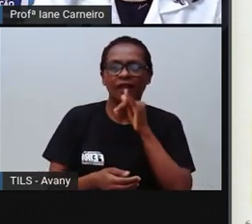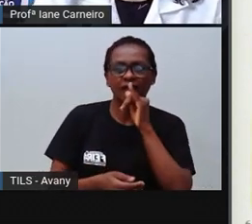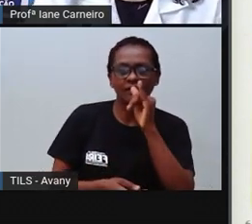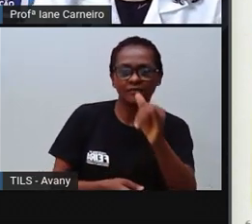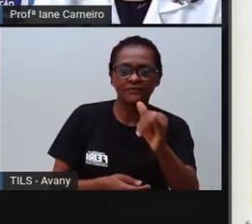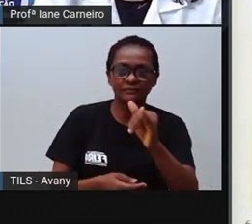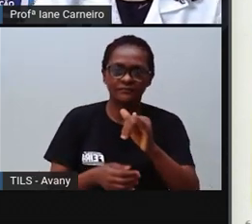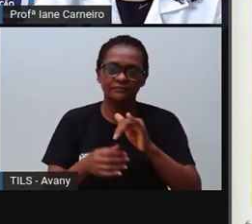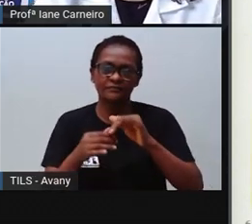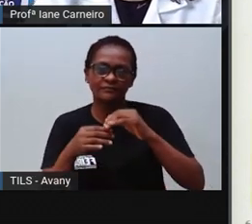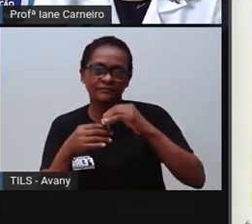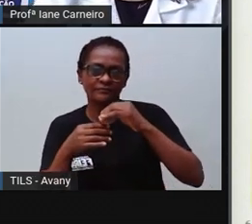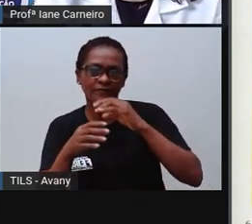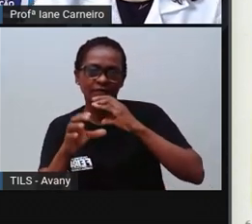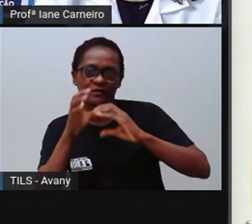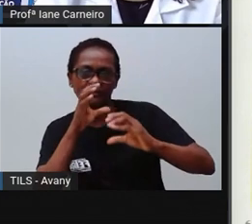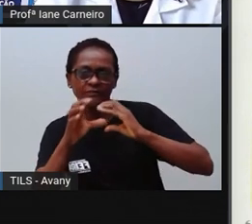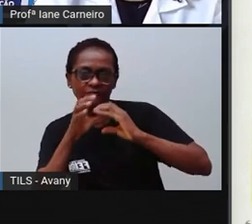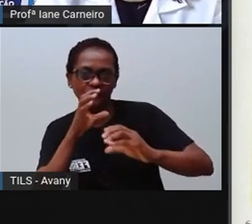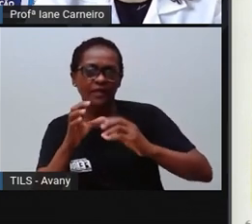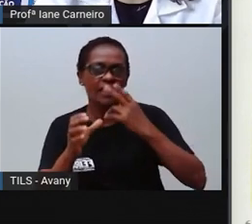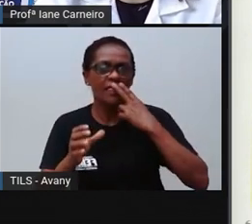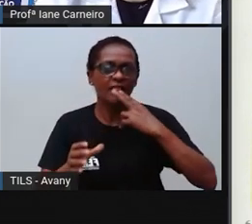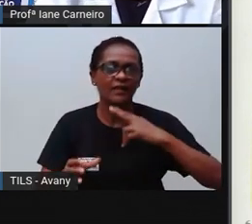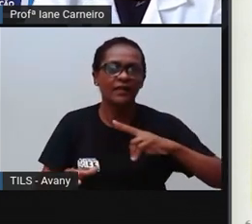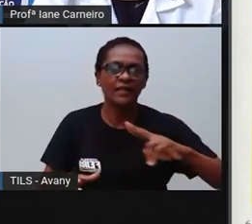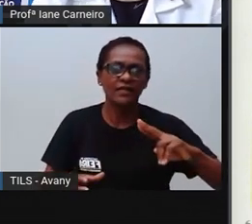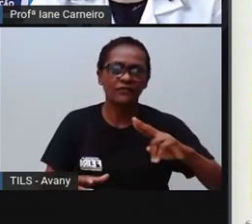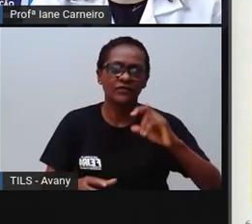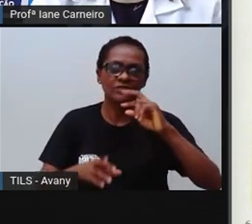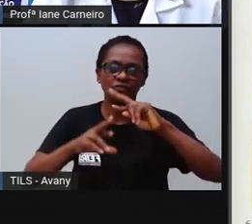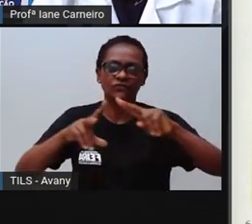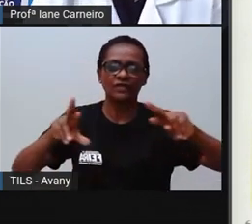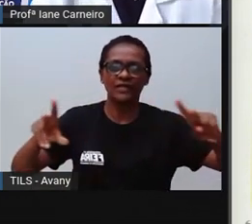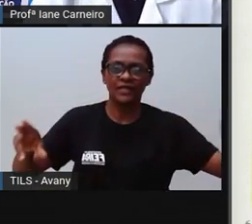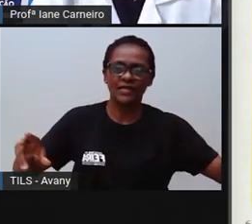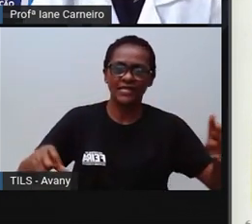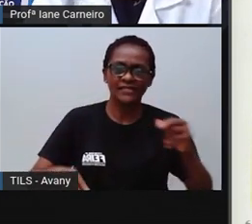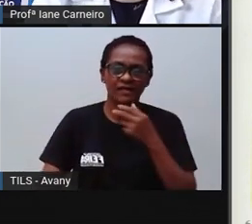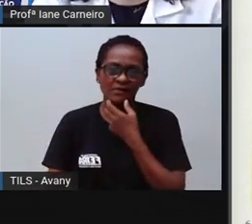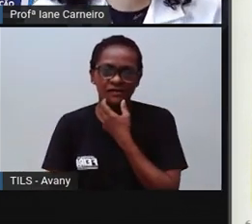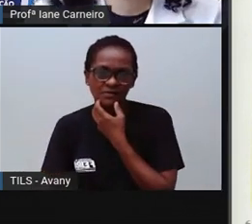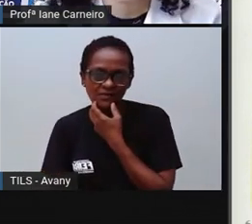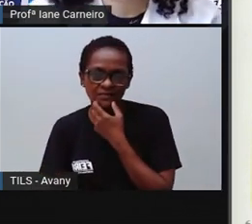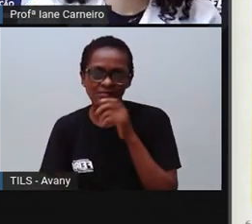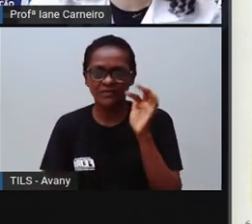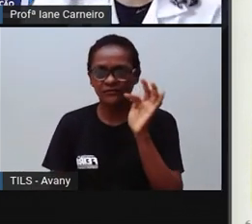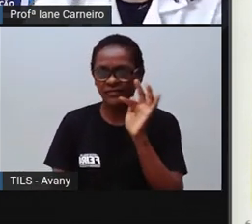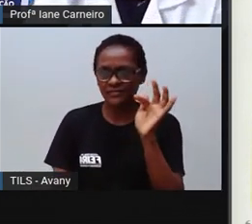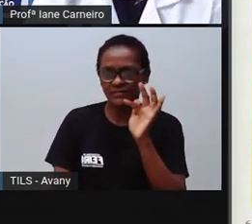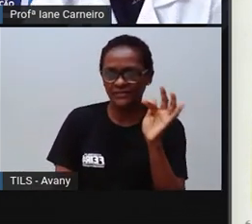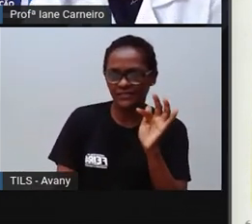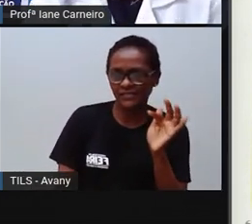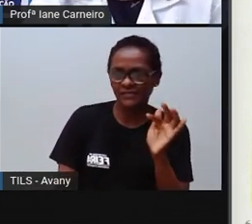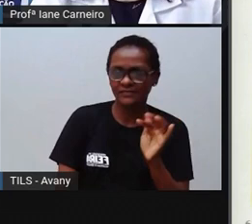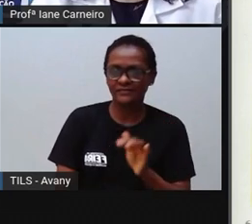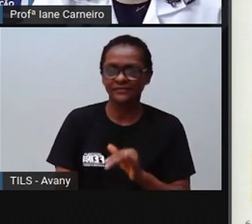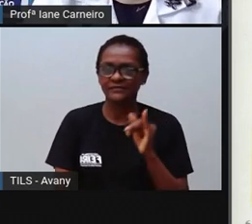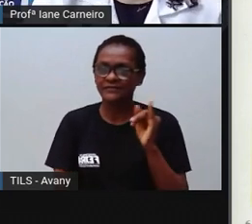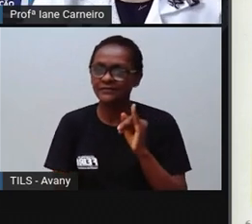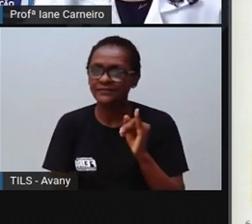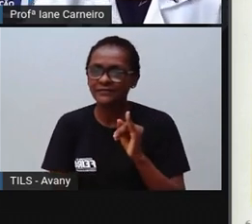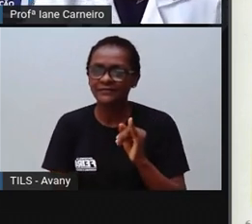idiomas. Olá, como estás? Rambo, né? Glad to see you. Ni